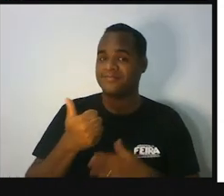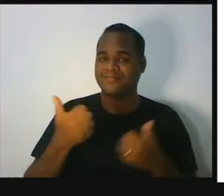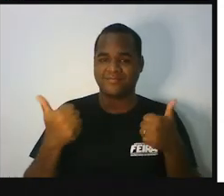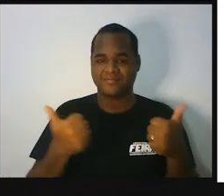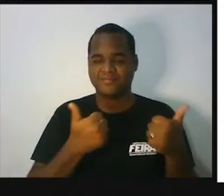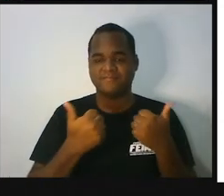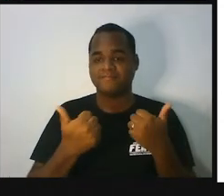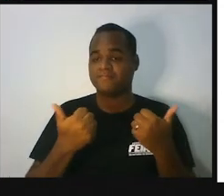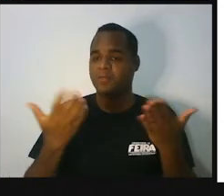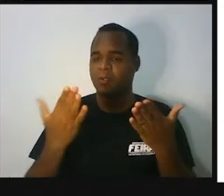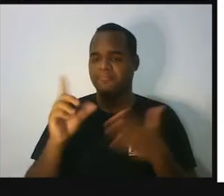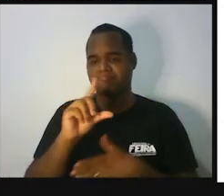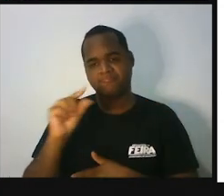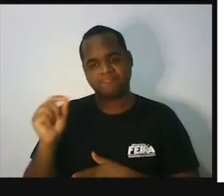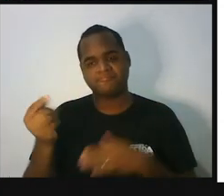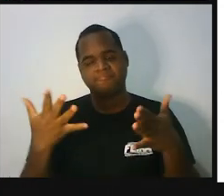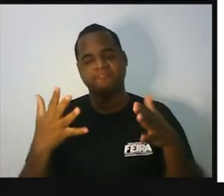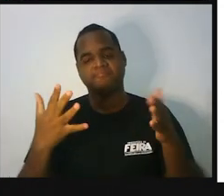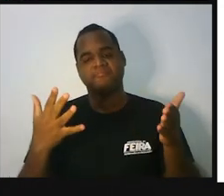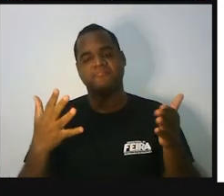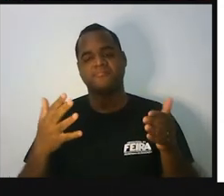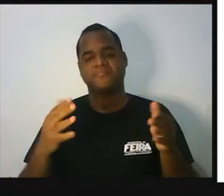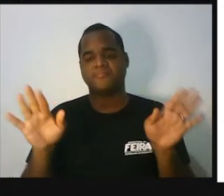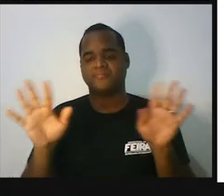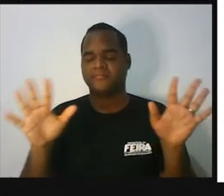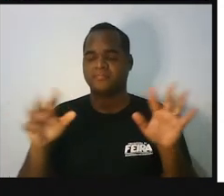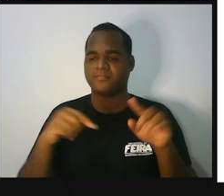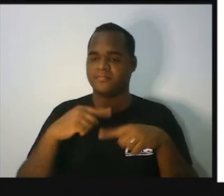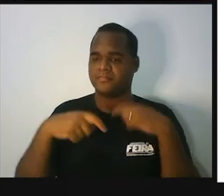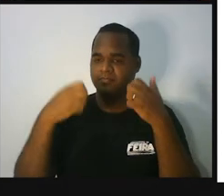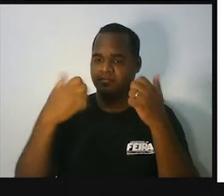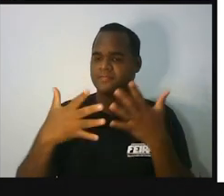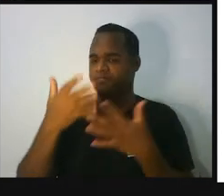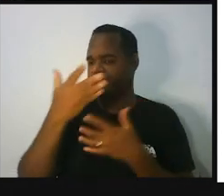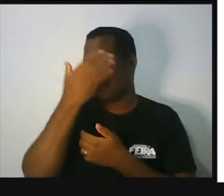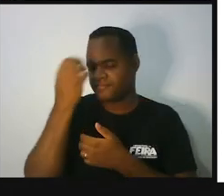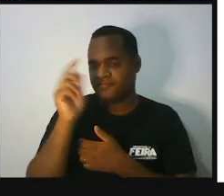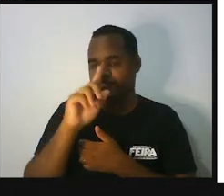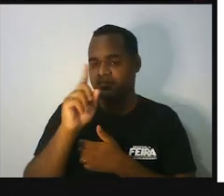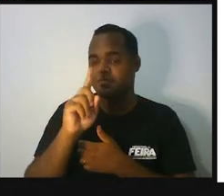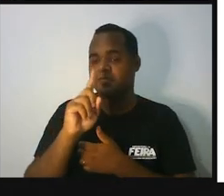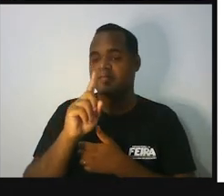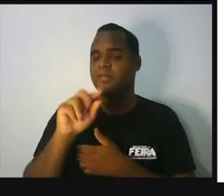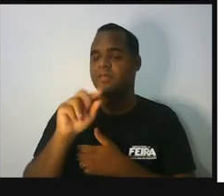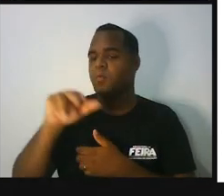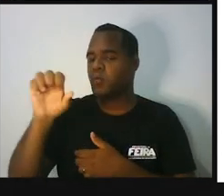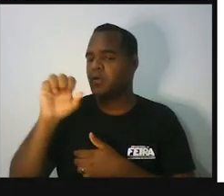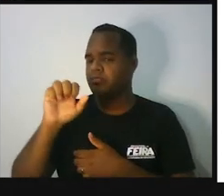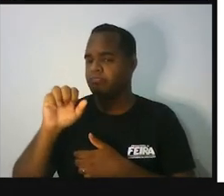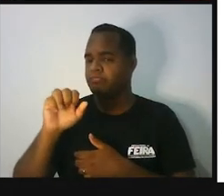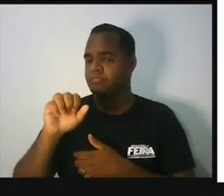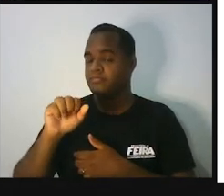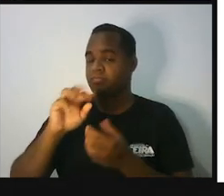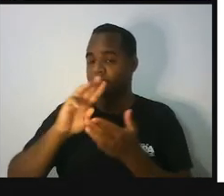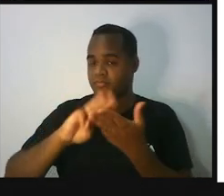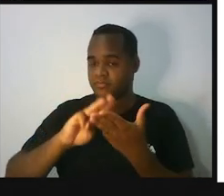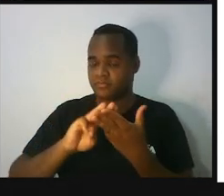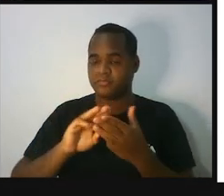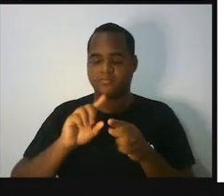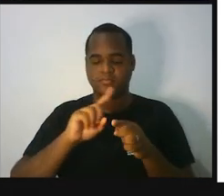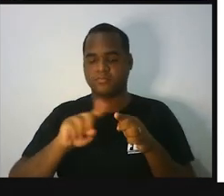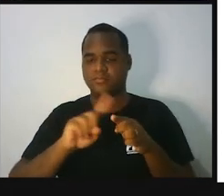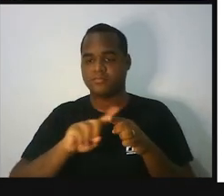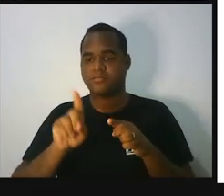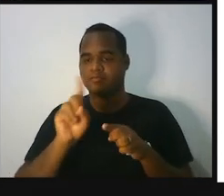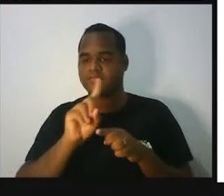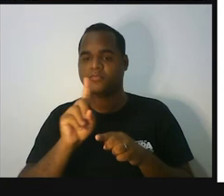aí. Me despeço dessa aula, tá? Até a próxima. Não esquece nunca, jamais, que matemática